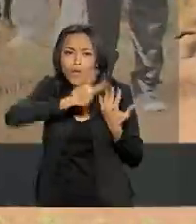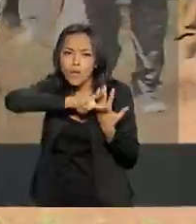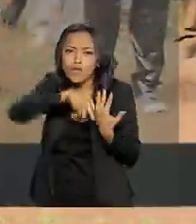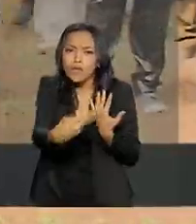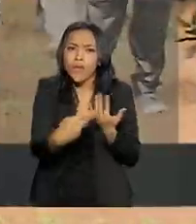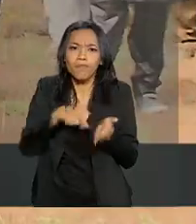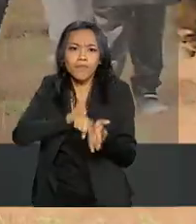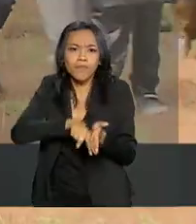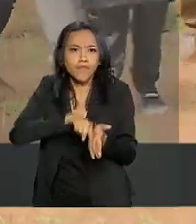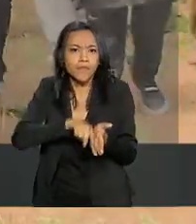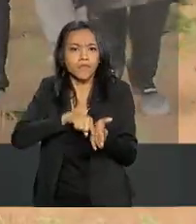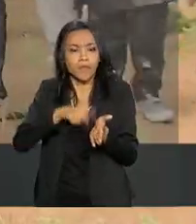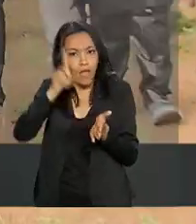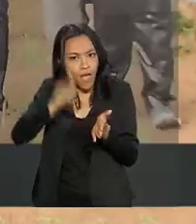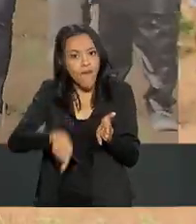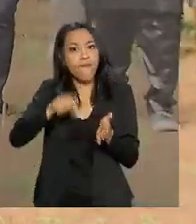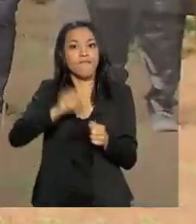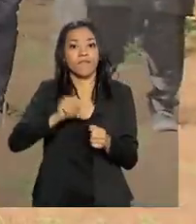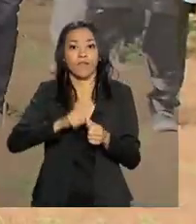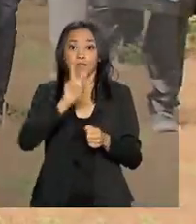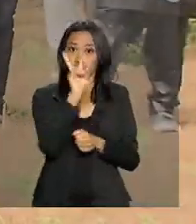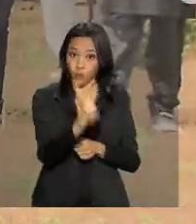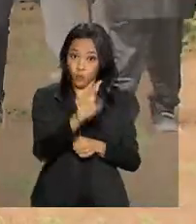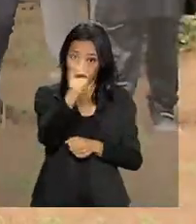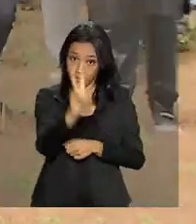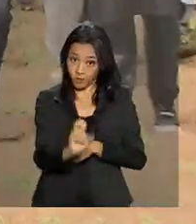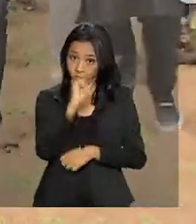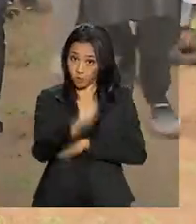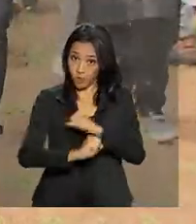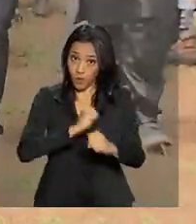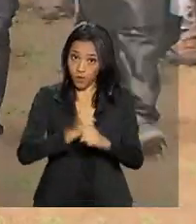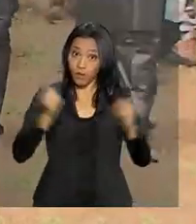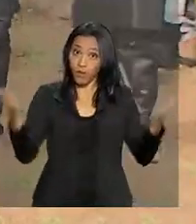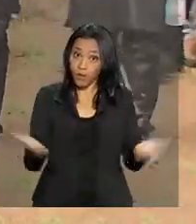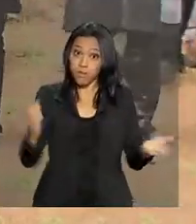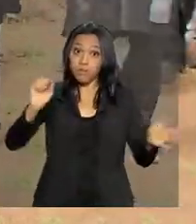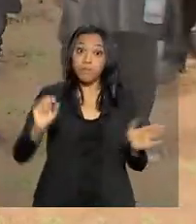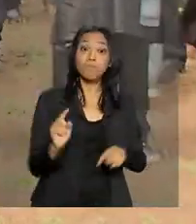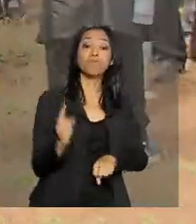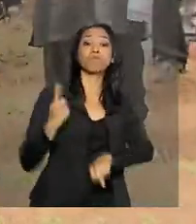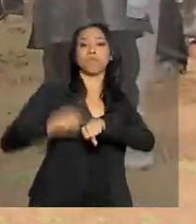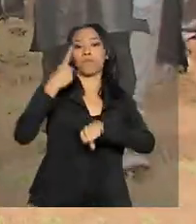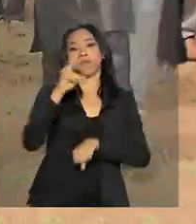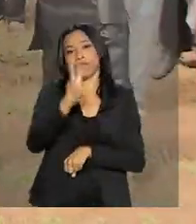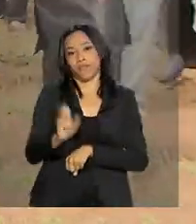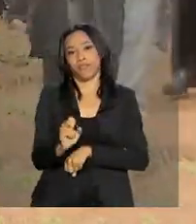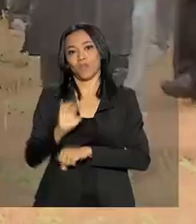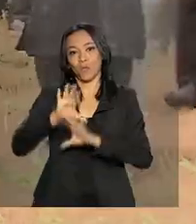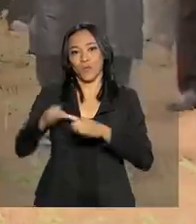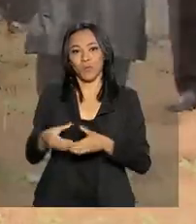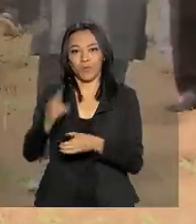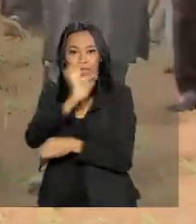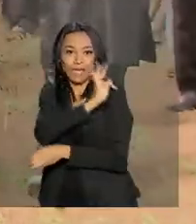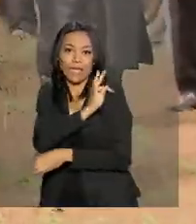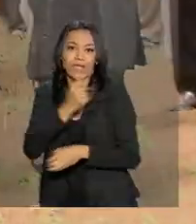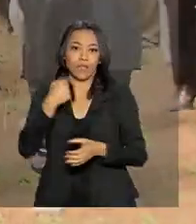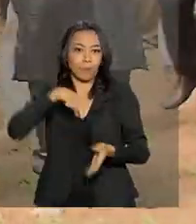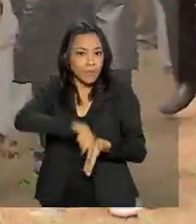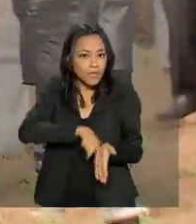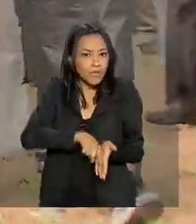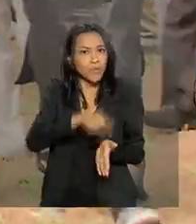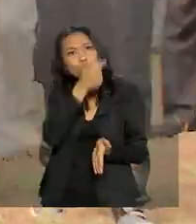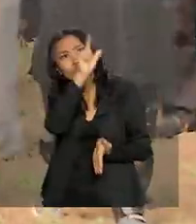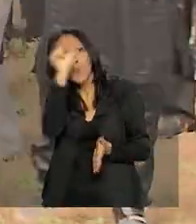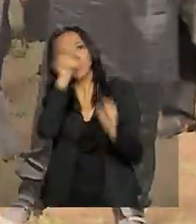pesquisas é feita duas vezes por ano. Mas esta é a primeira vez que o Mali recebe técnicos e pesquisadores de projetos de